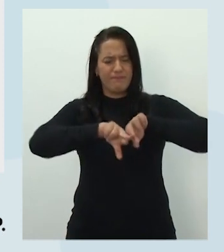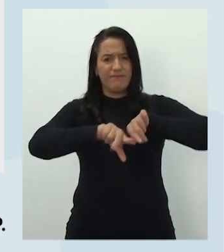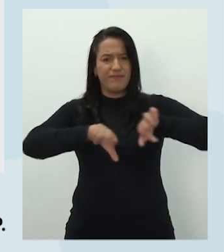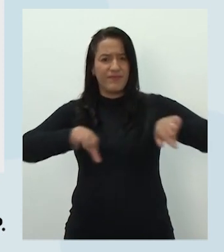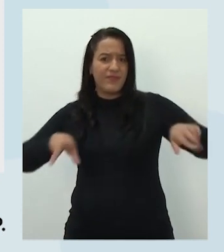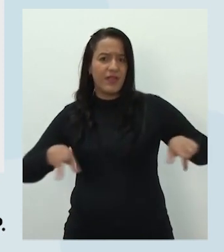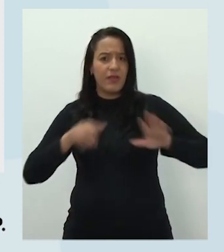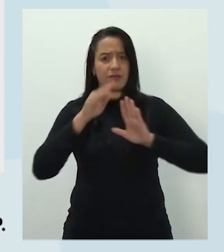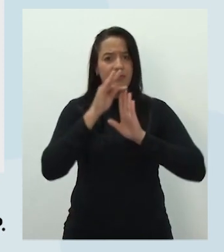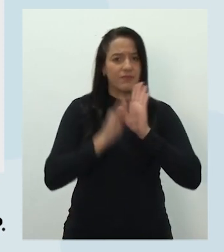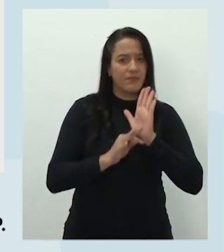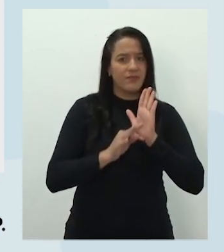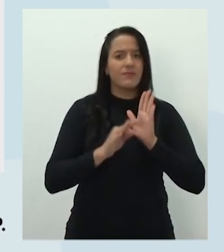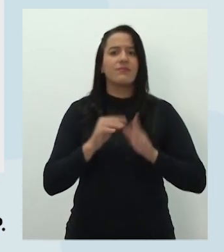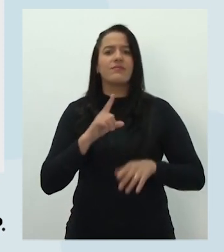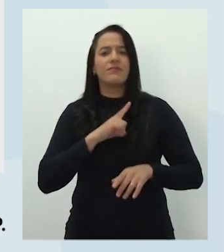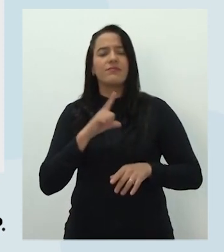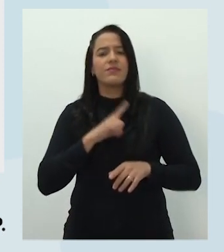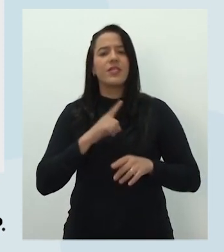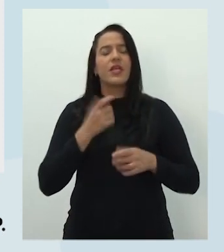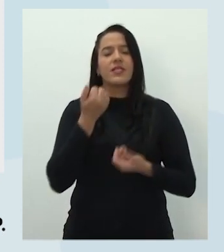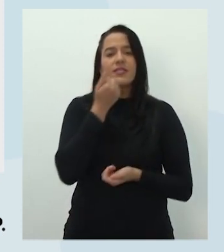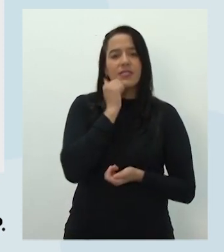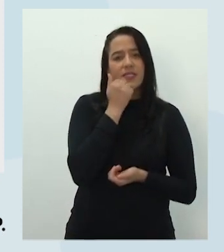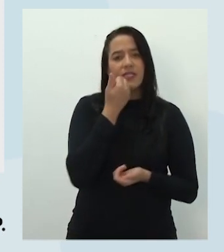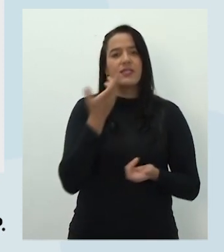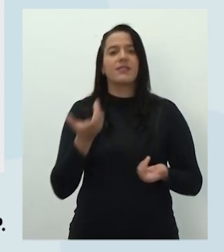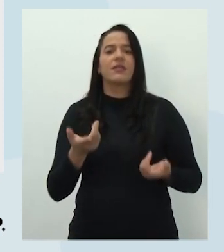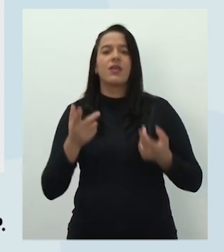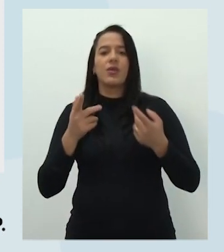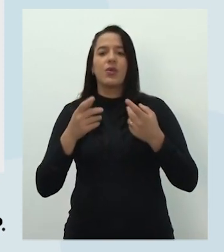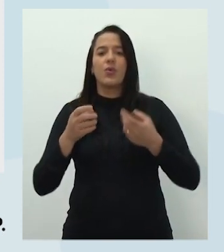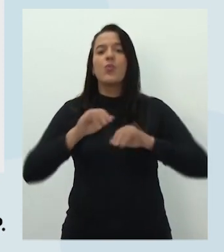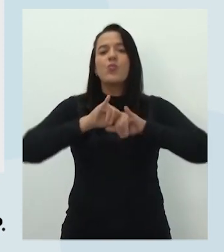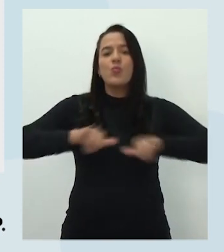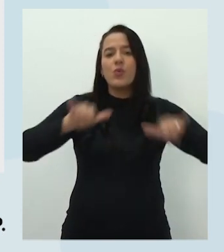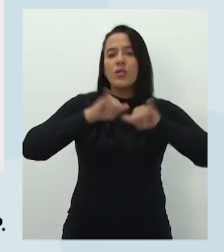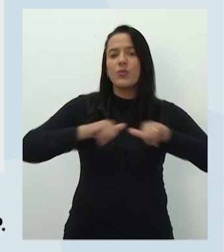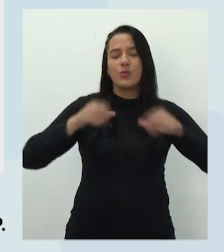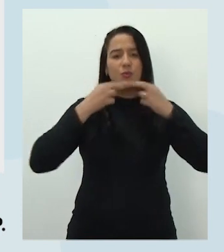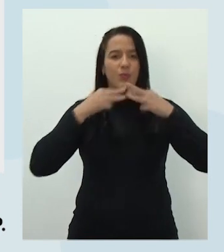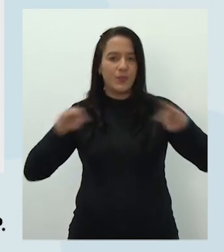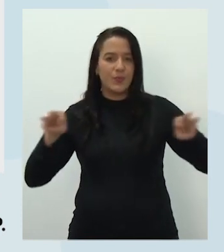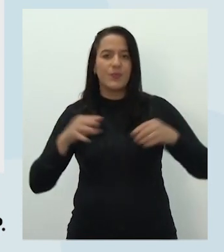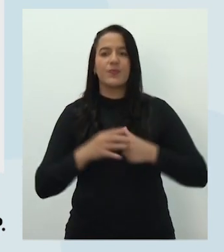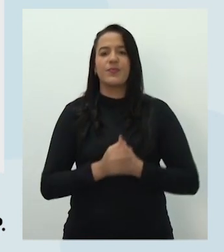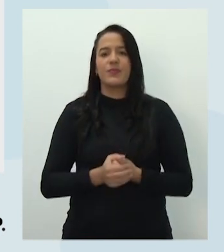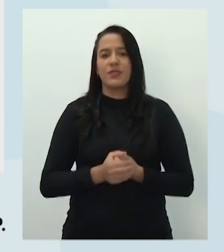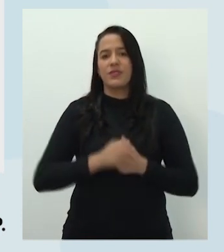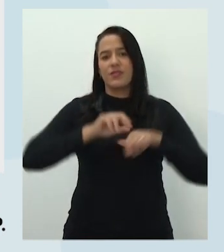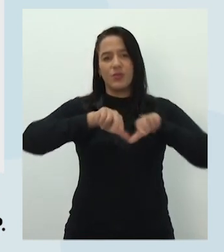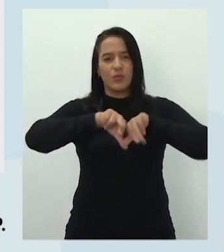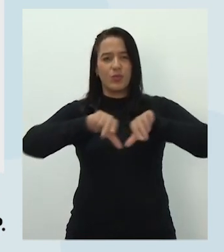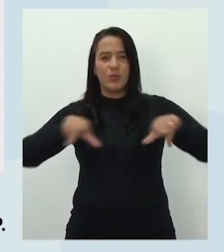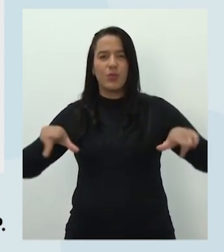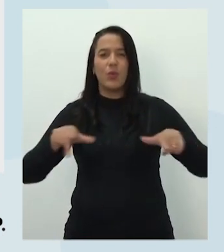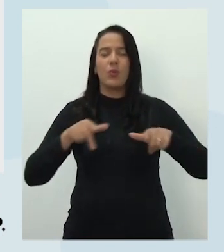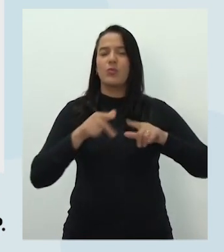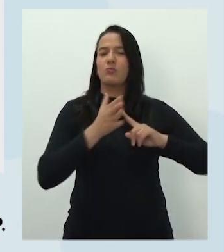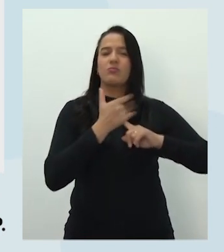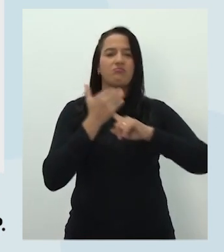textuais, como o artigo de divulgação científica, o anúncio, a campanha publicitária, o graphic novel, os gêneros digitais,